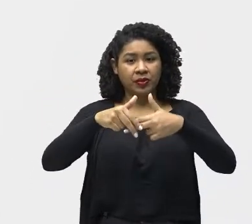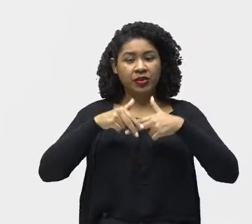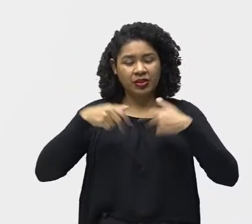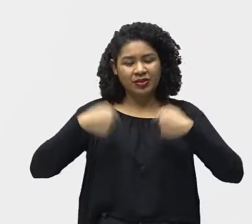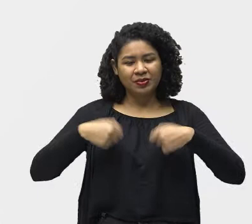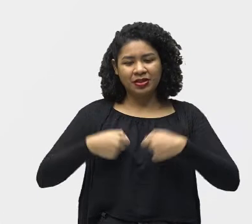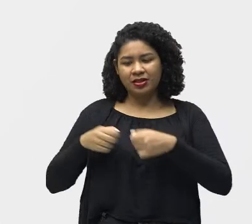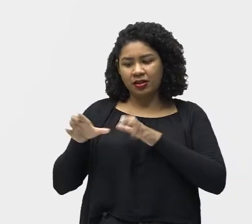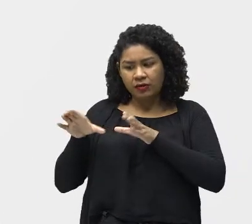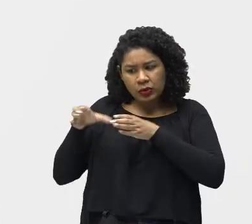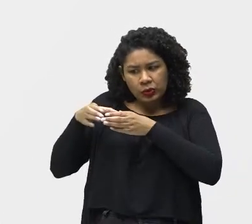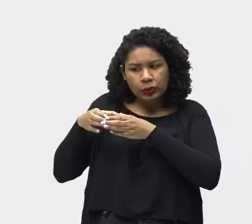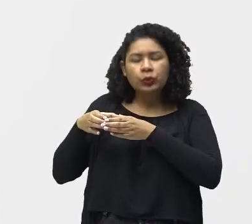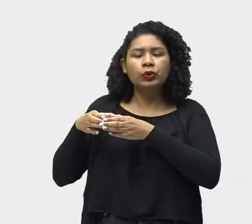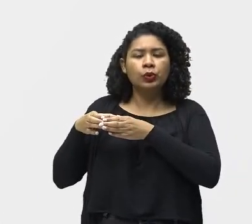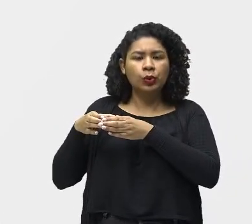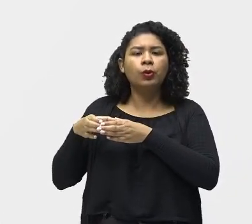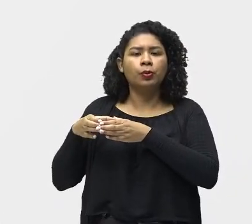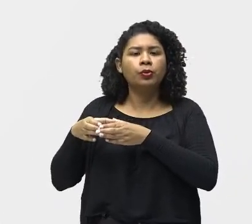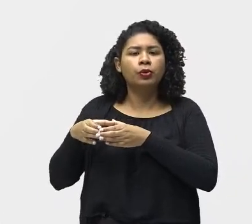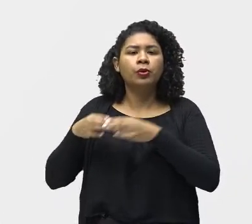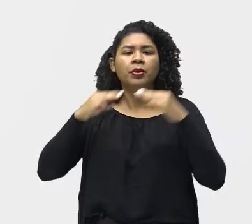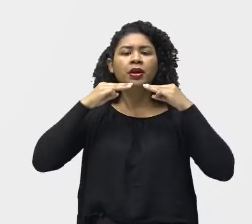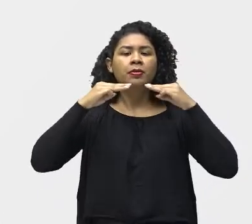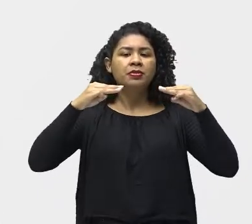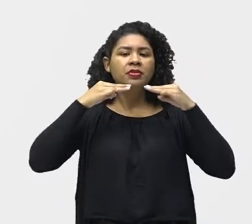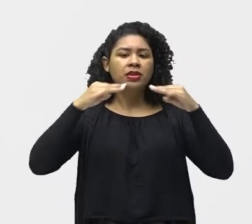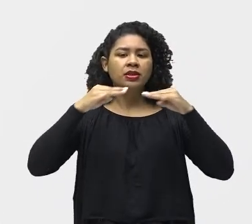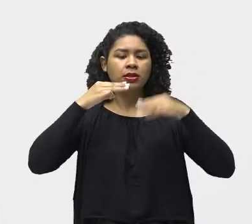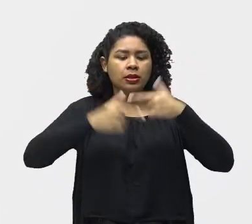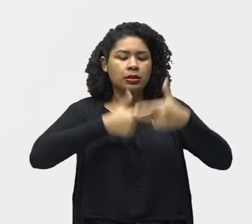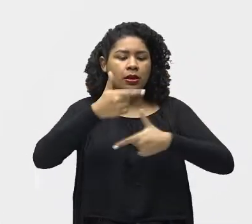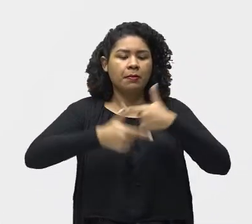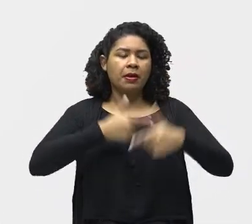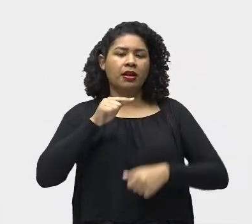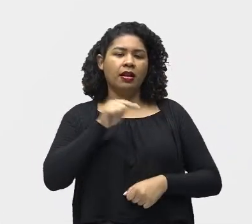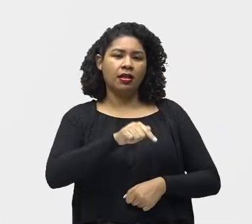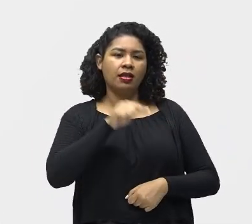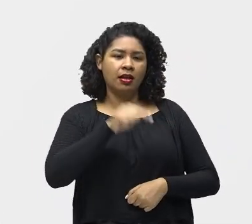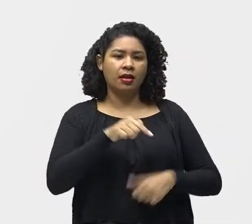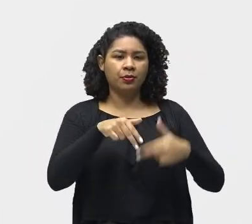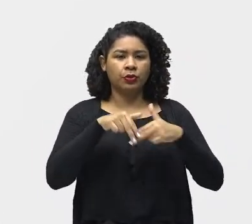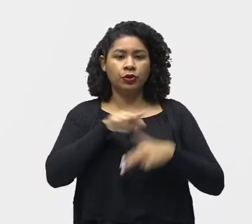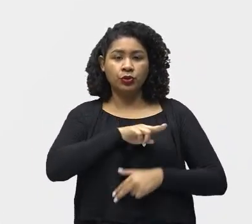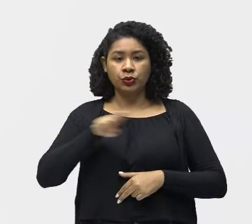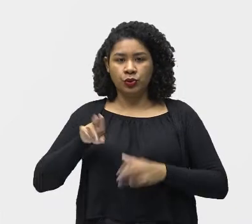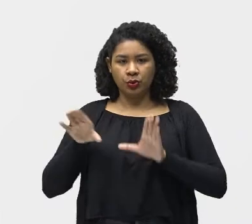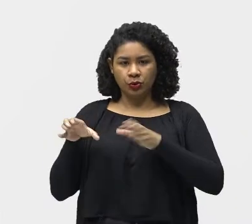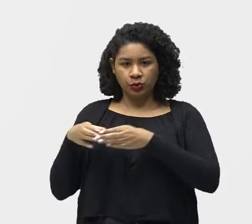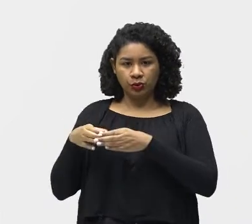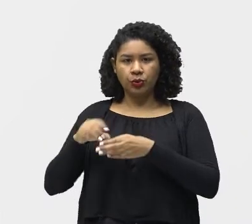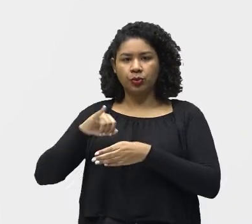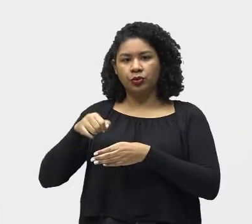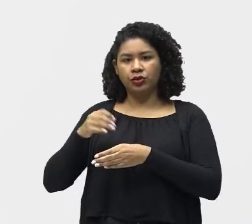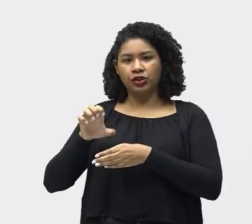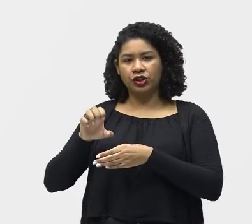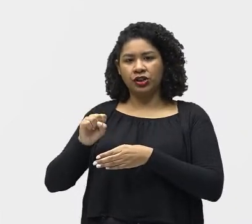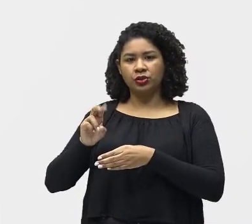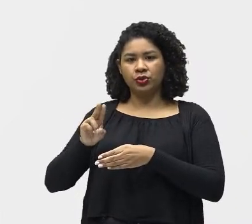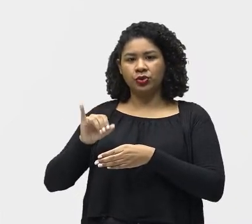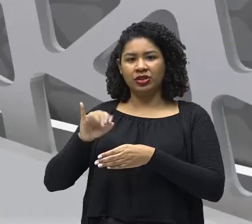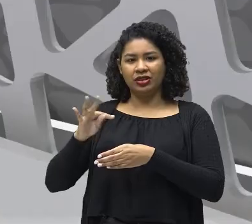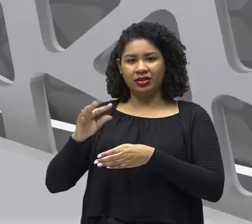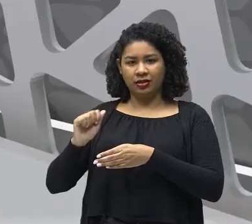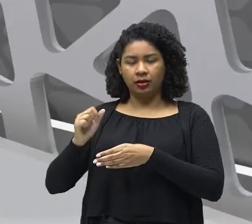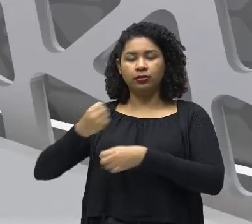Neste sentido, destaca-se a Companhia de Jesus, Cujos membros eram conhecidos como jesuítas em 1534. Lembrando